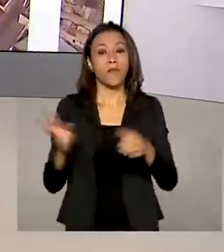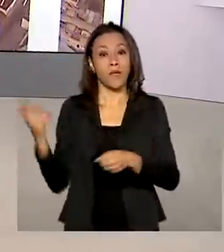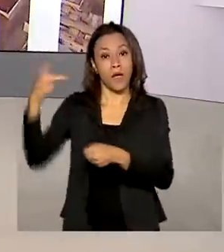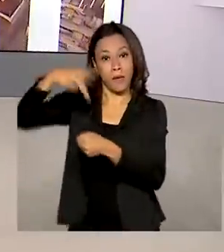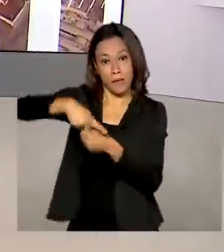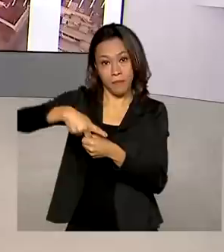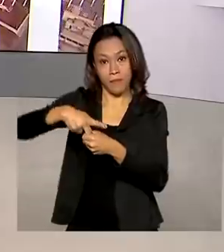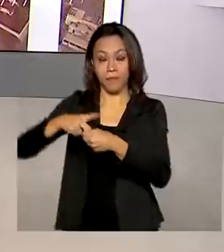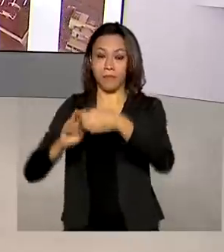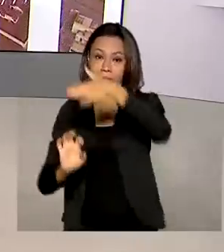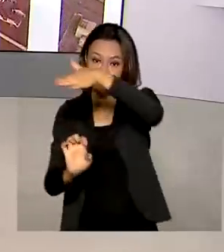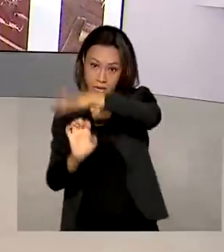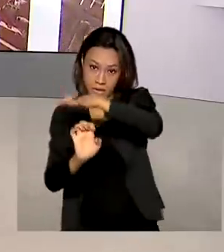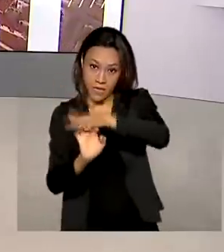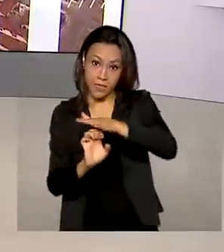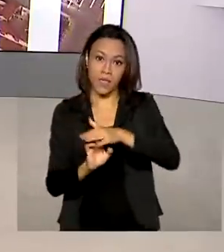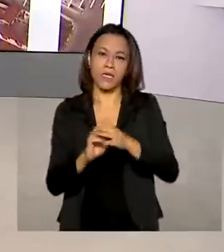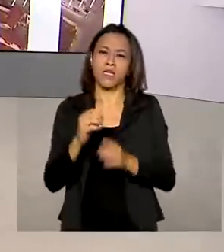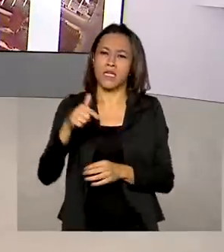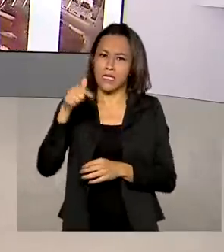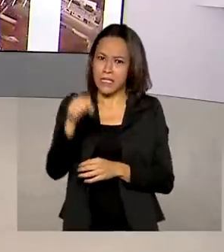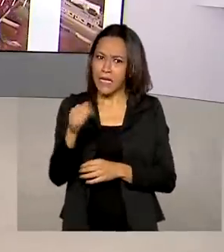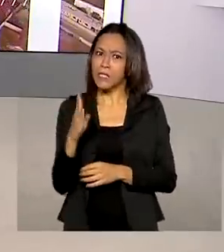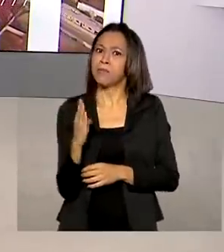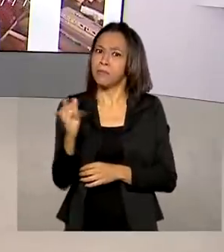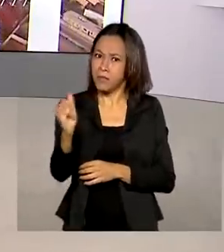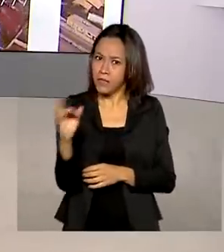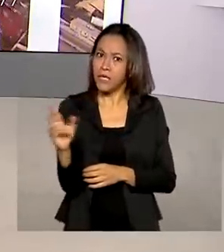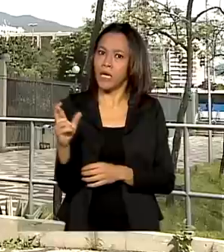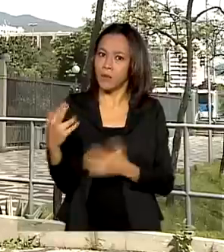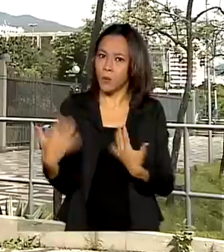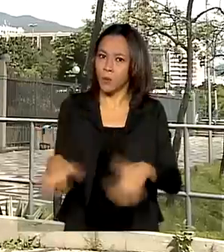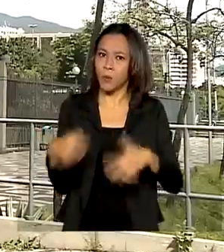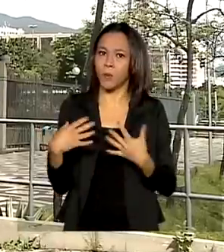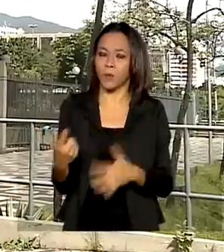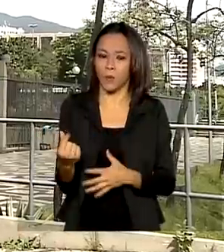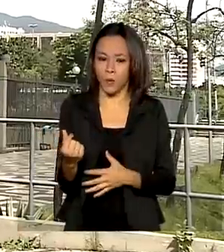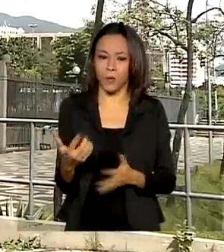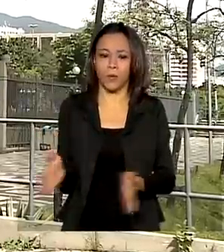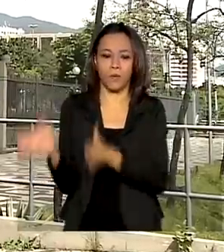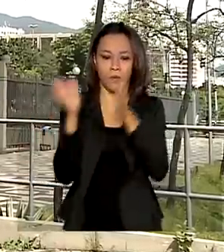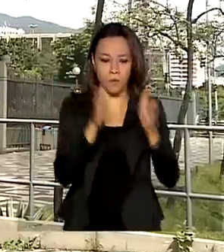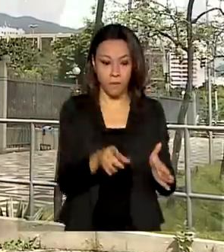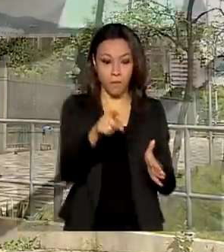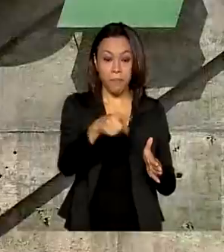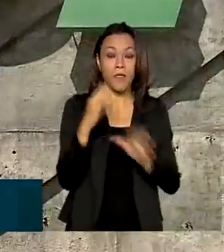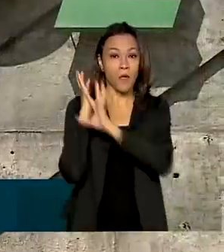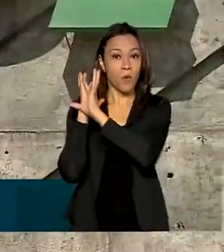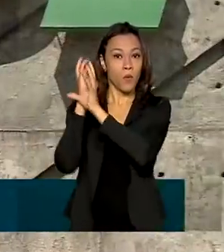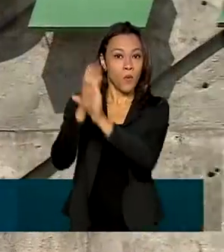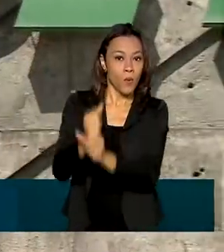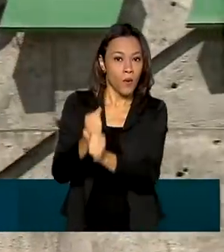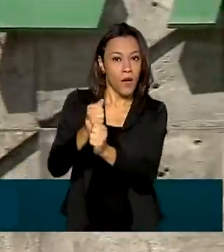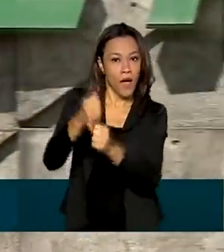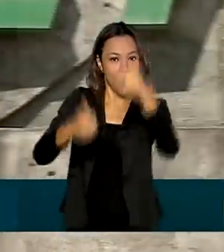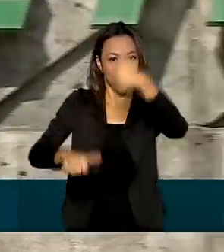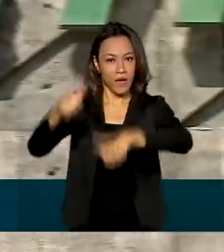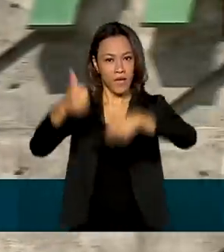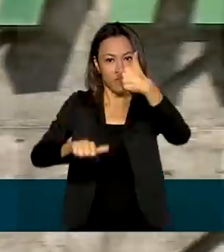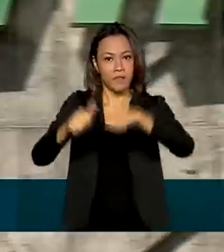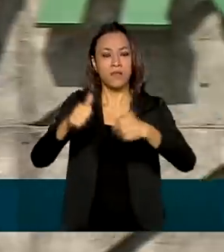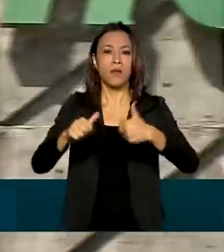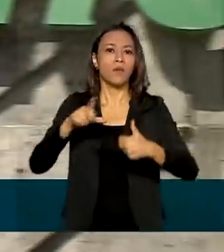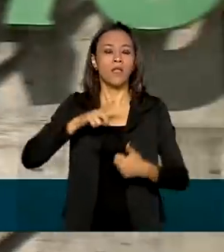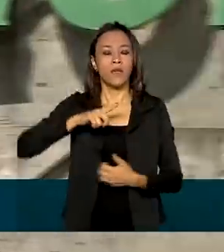lucro líquido de 7 bilhões de reais. O balanço divulgado pela Petrobras trouxe alívio diante